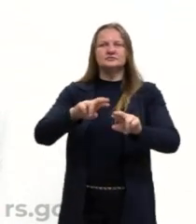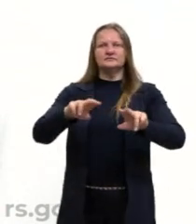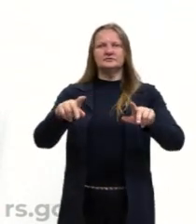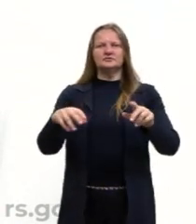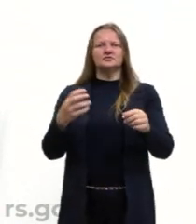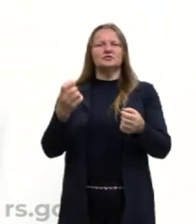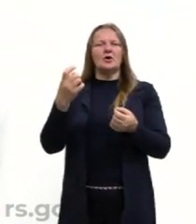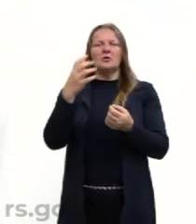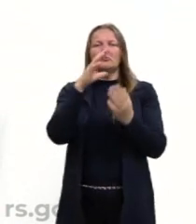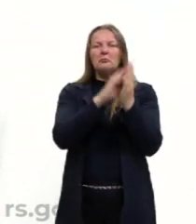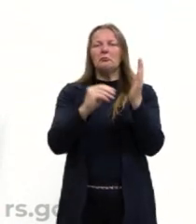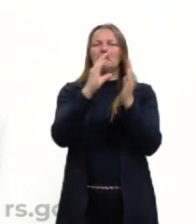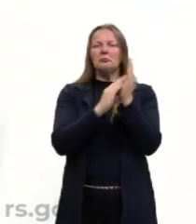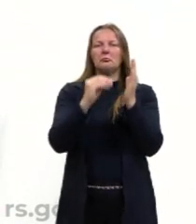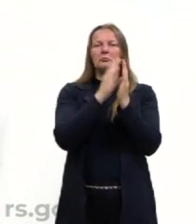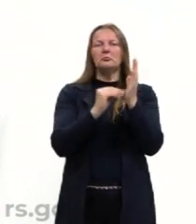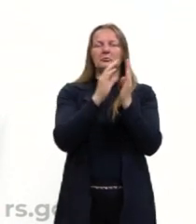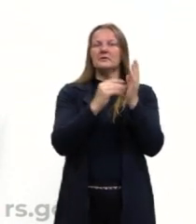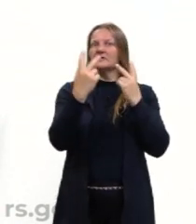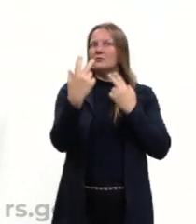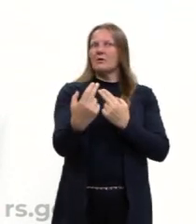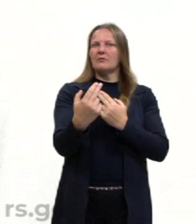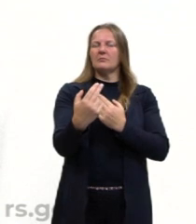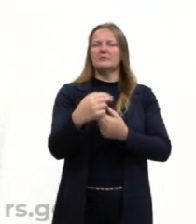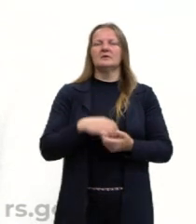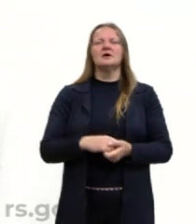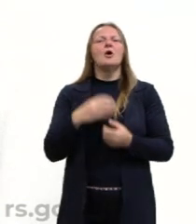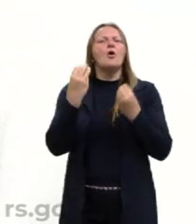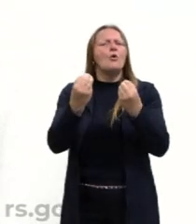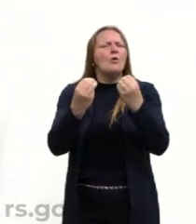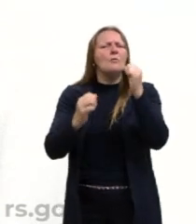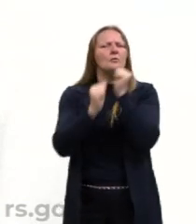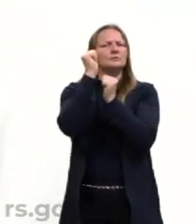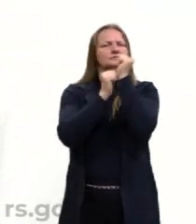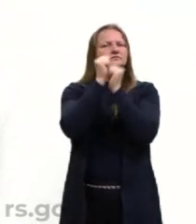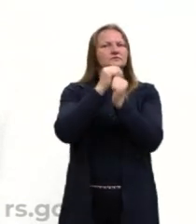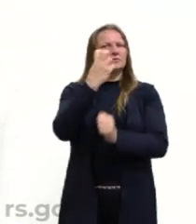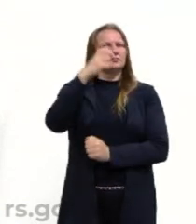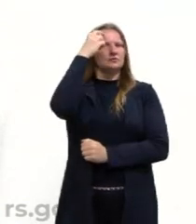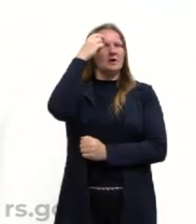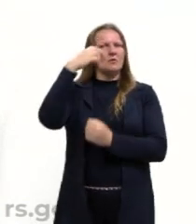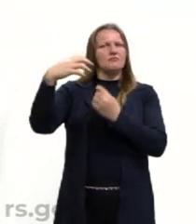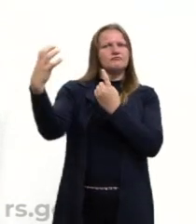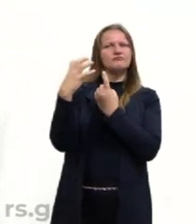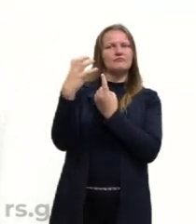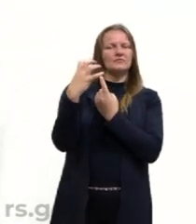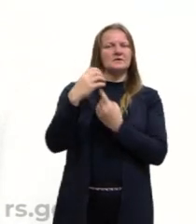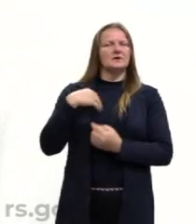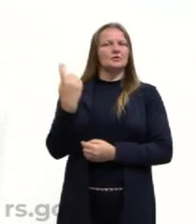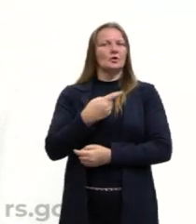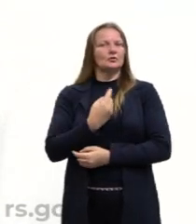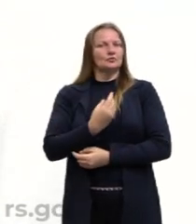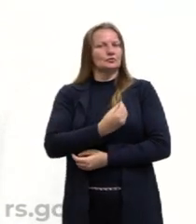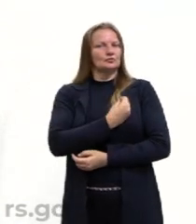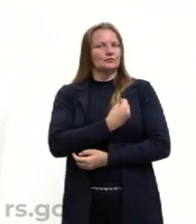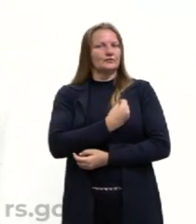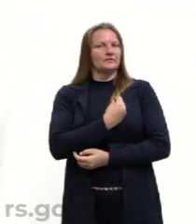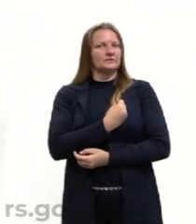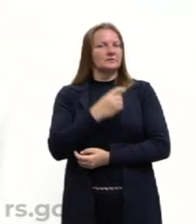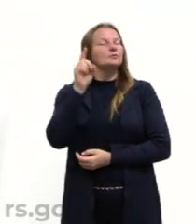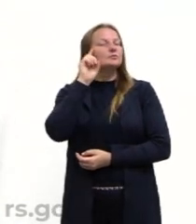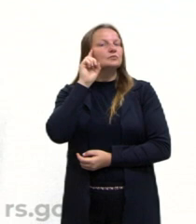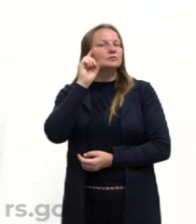reproduzir o mesmo? Como a indústria cultural interfere em nosso dia a dia? Qual o principal